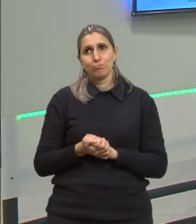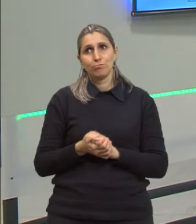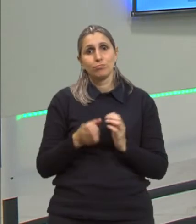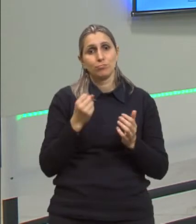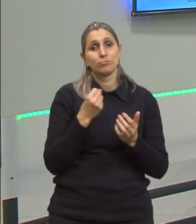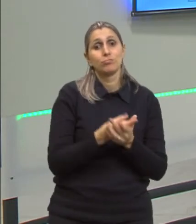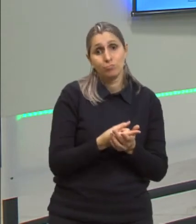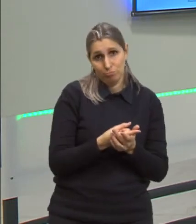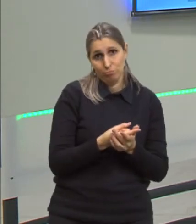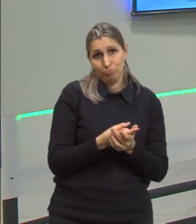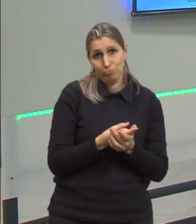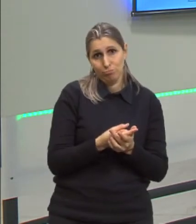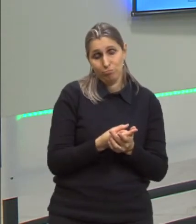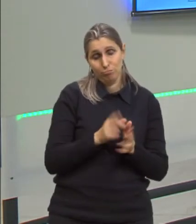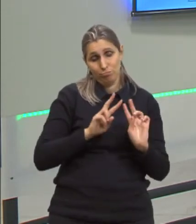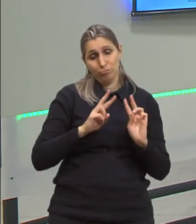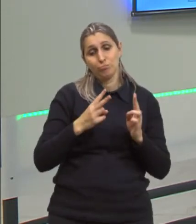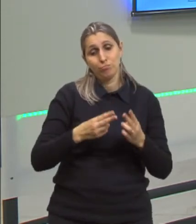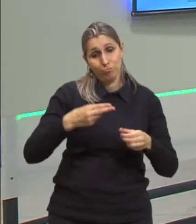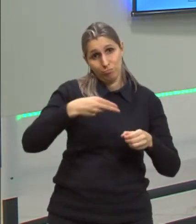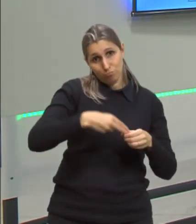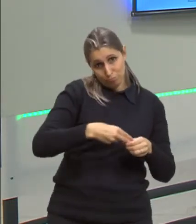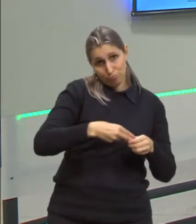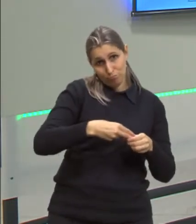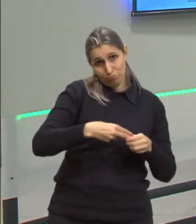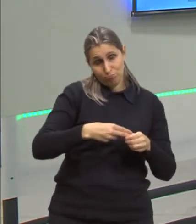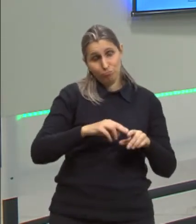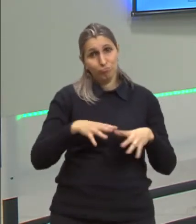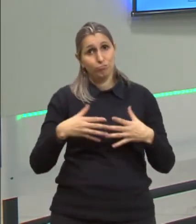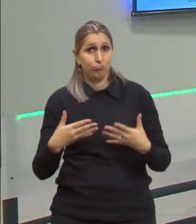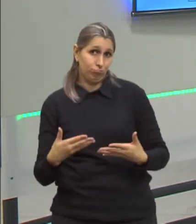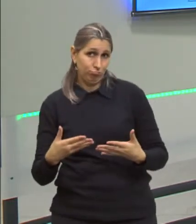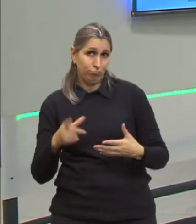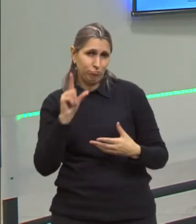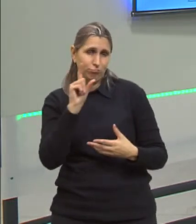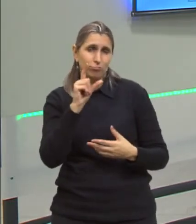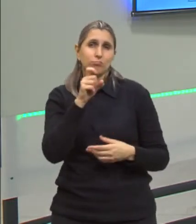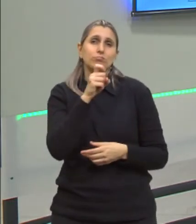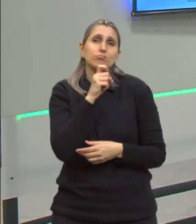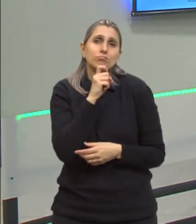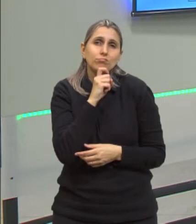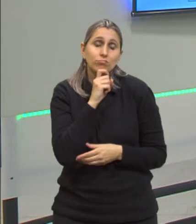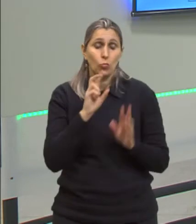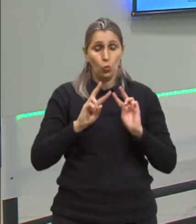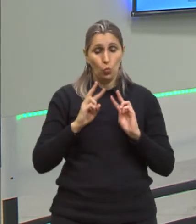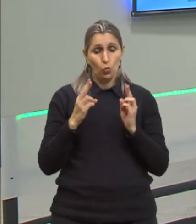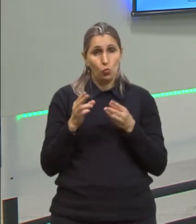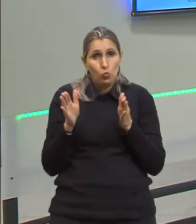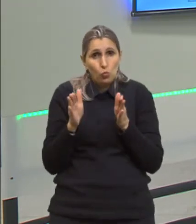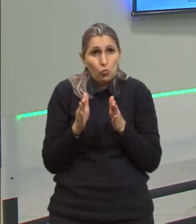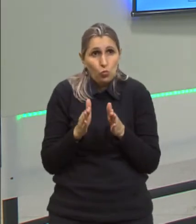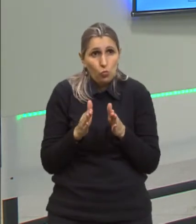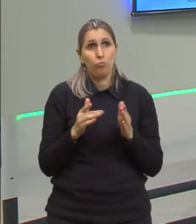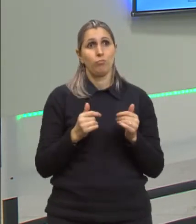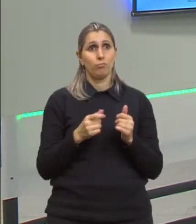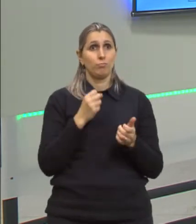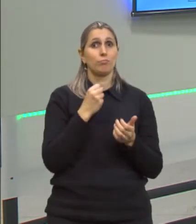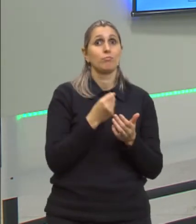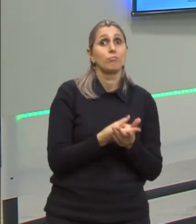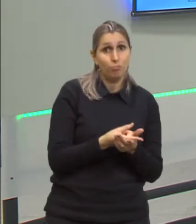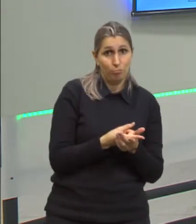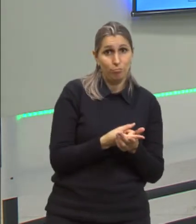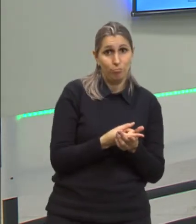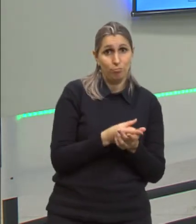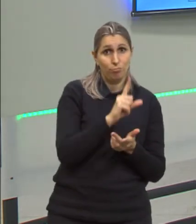comprando, vai acabar comprando mais volume de gasolina. E quando essa gasolina resfriar, esse volume vai diminuir. Então, digamos que você esteja comprando